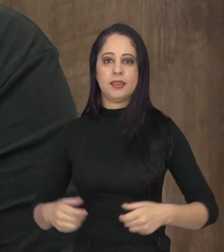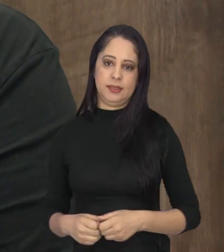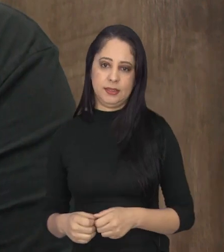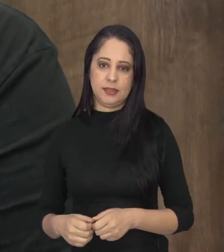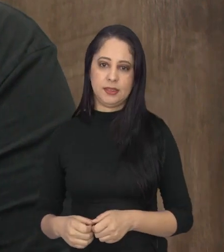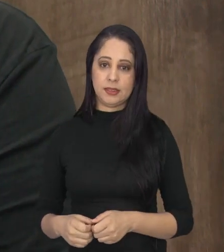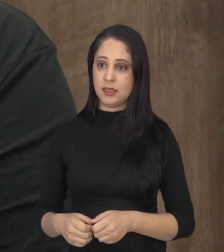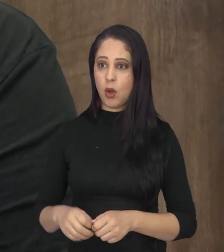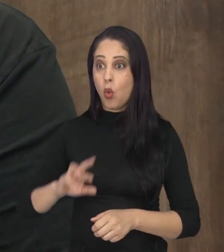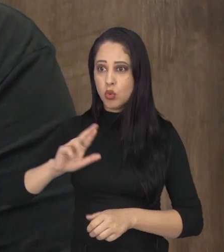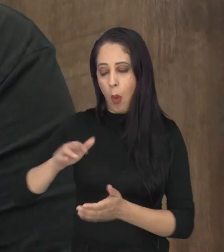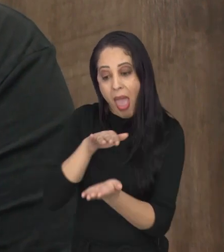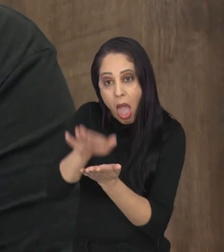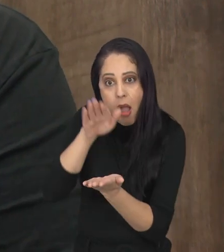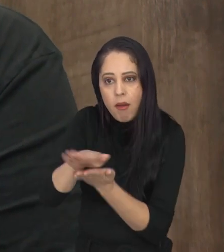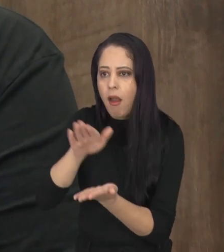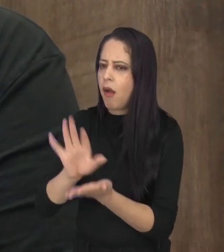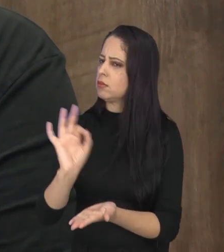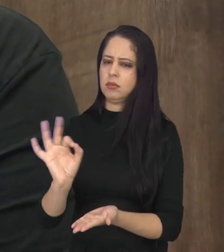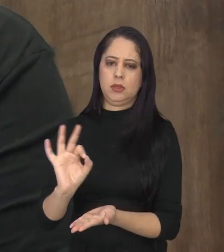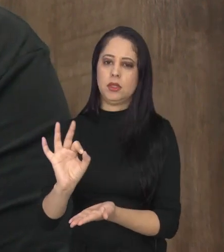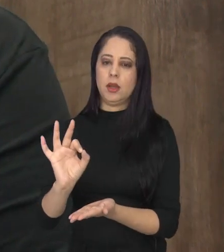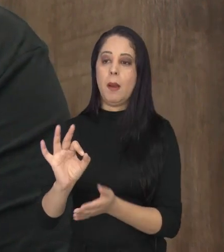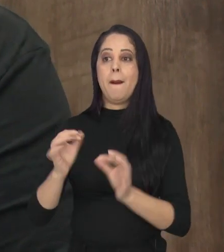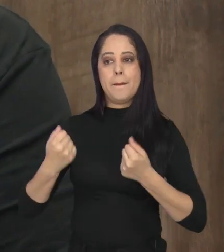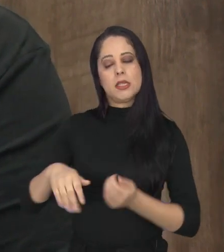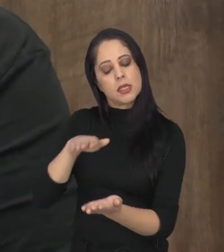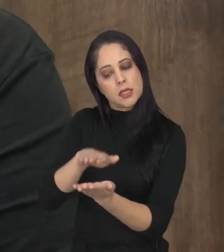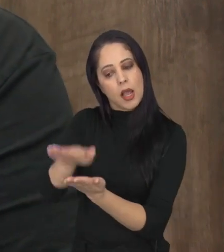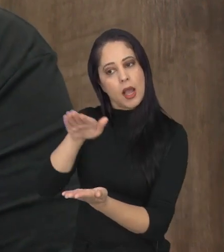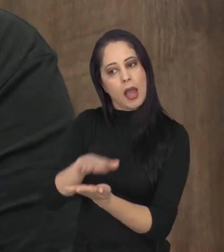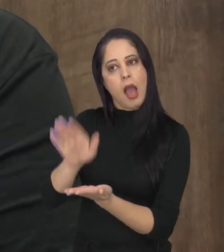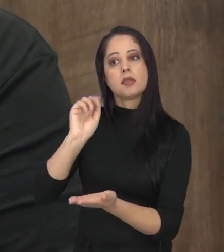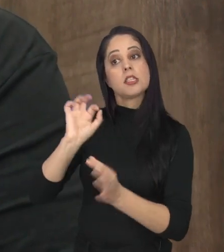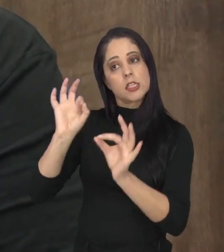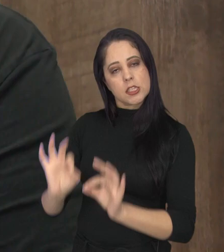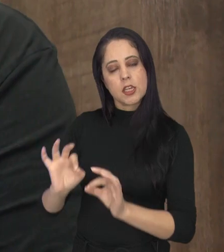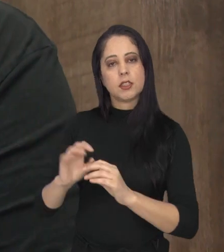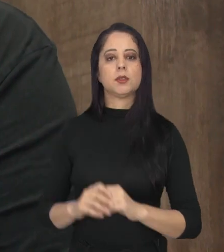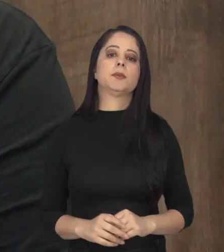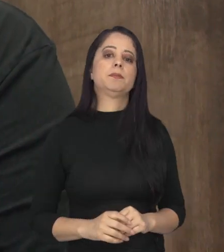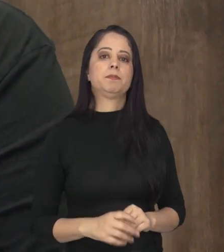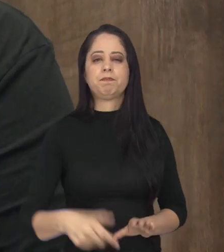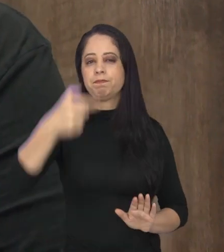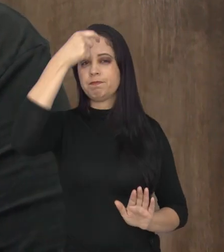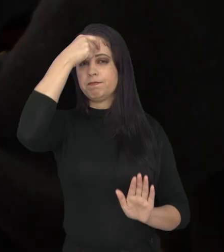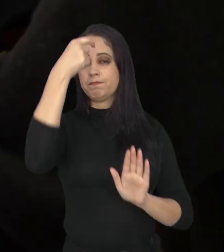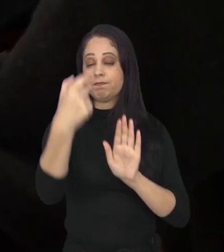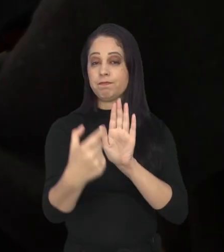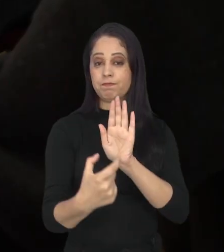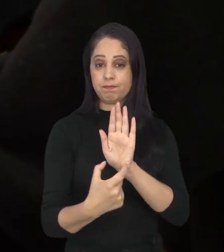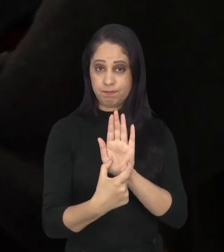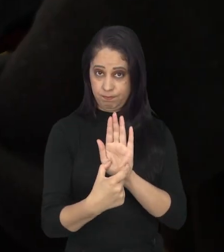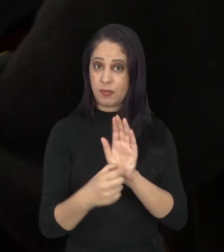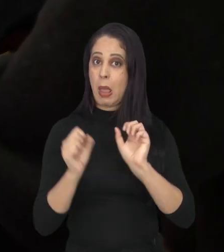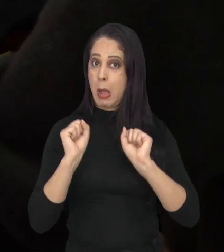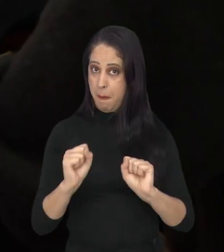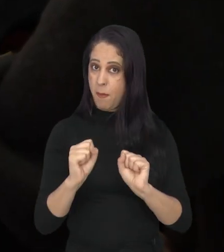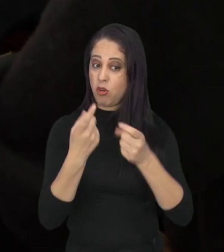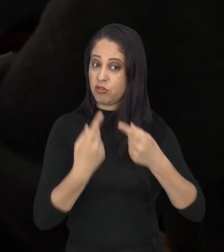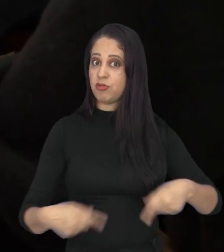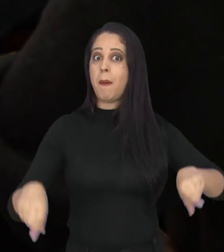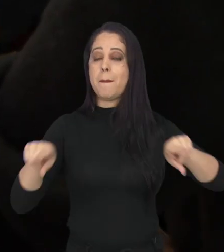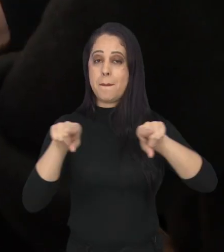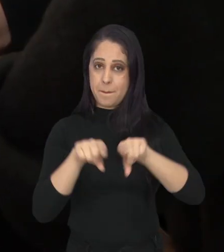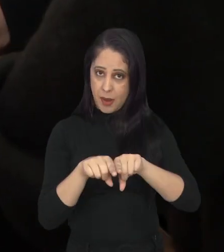sensibiliza muito sobre isso. Não é para não gastar, mas se for gastar, que seja da forma adequada ou da forma correta. E as inteligências